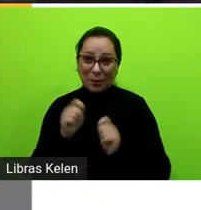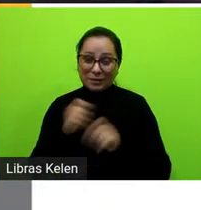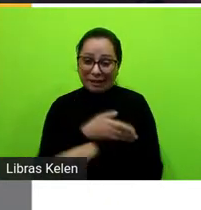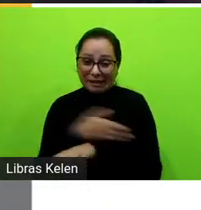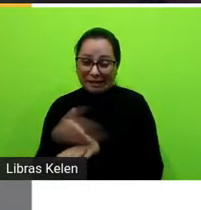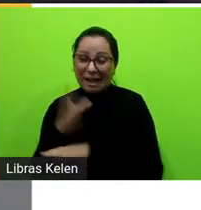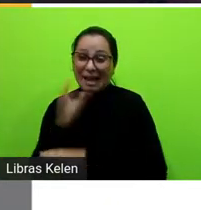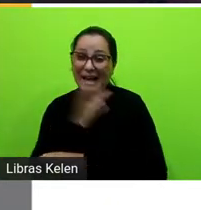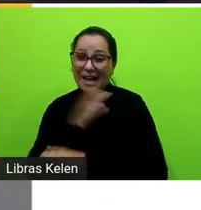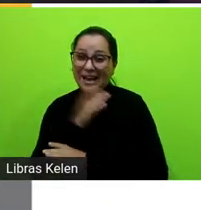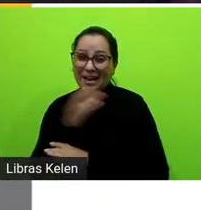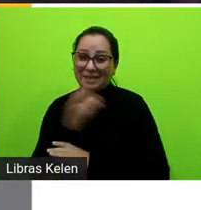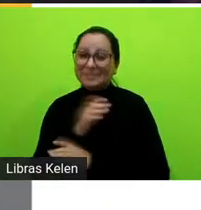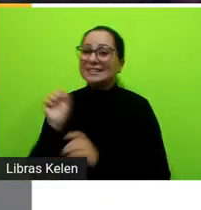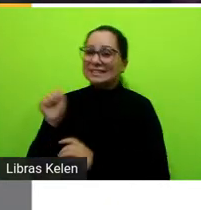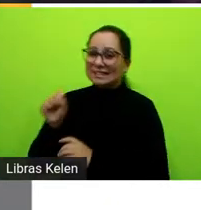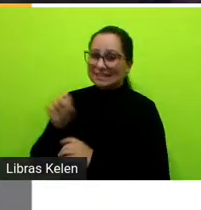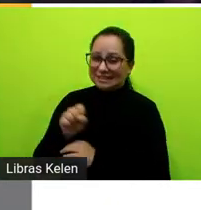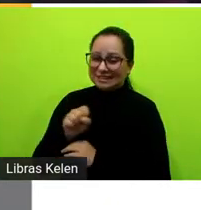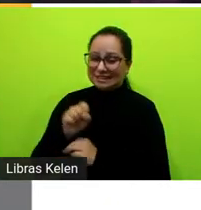sim sim